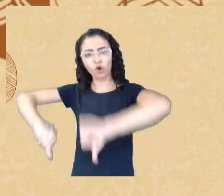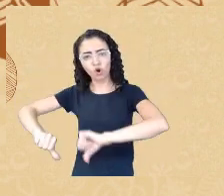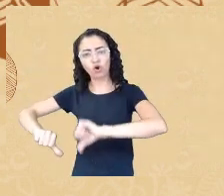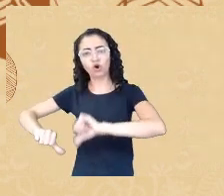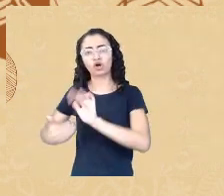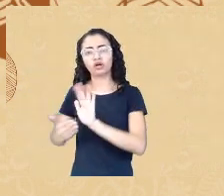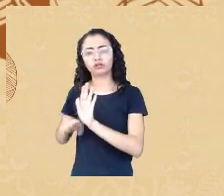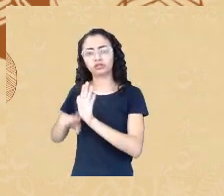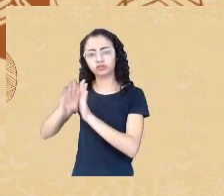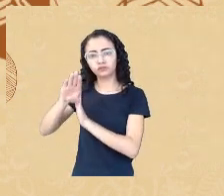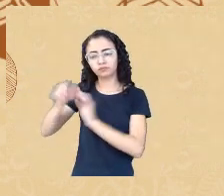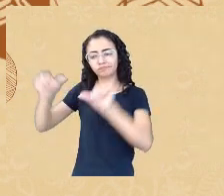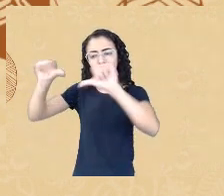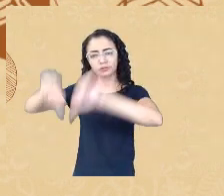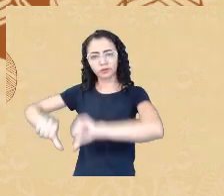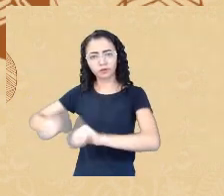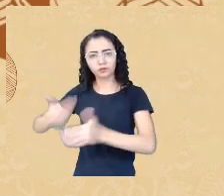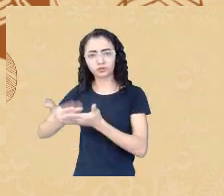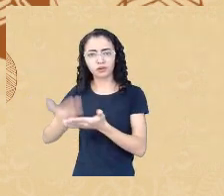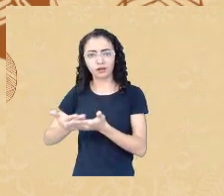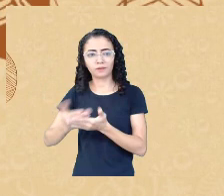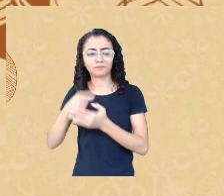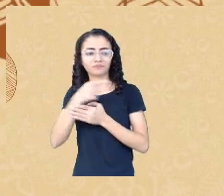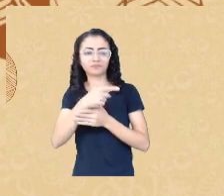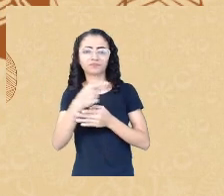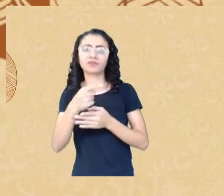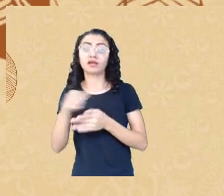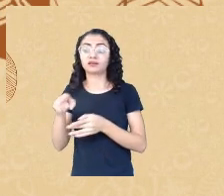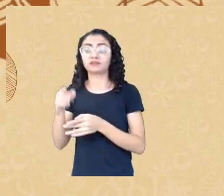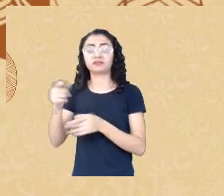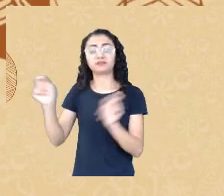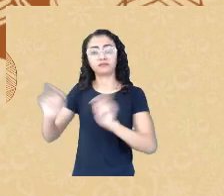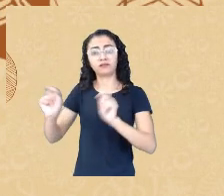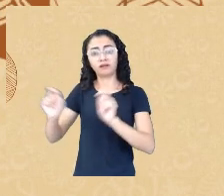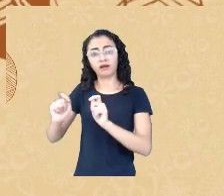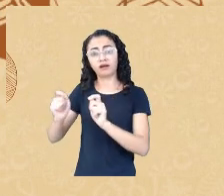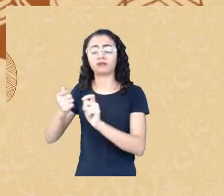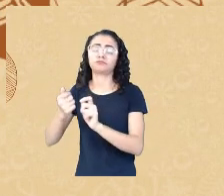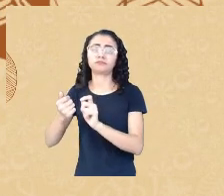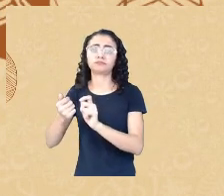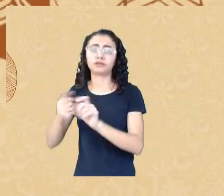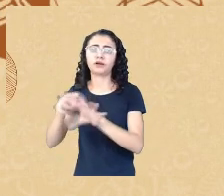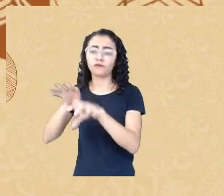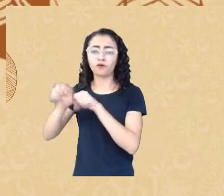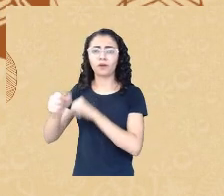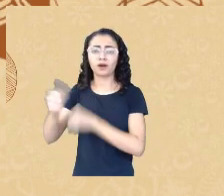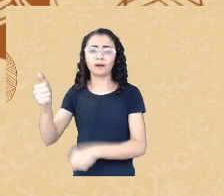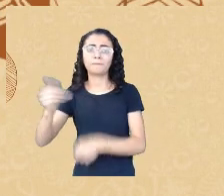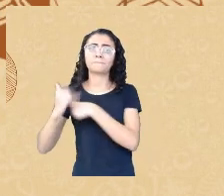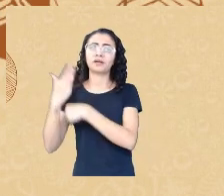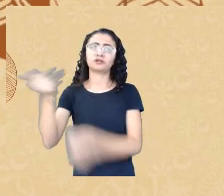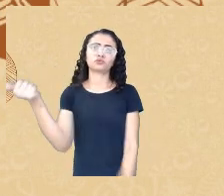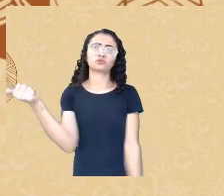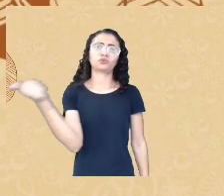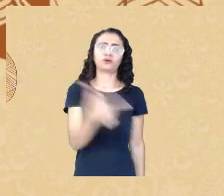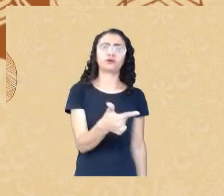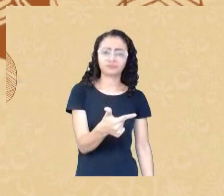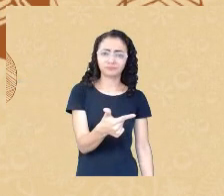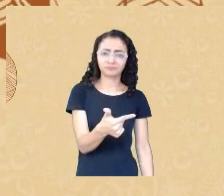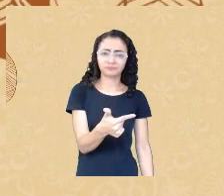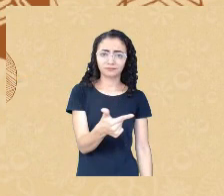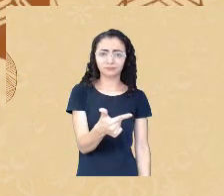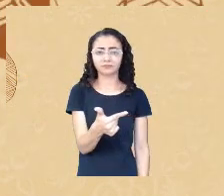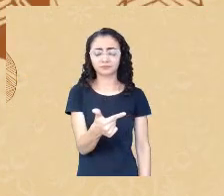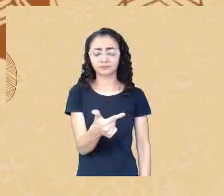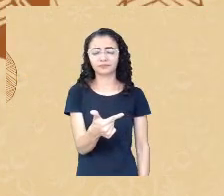então fica claro pra vocês como é que esse sistema se mantém e esse grupo que sobe de ascensor é sempre o mesmo então quando